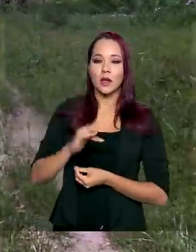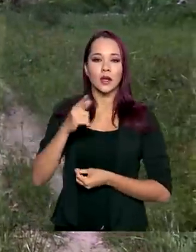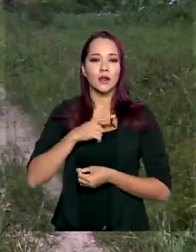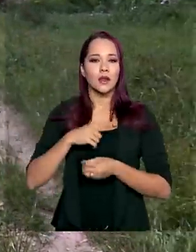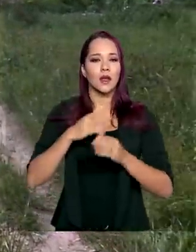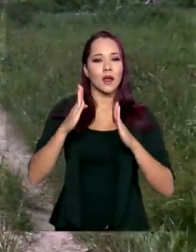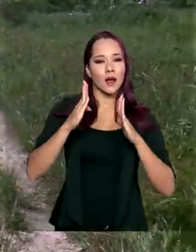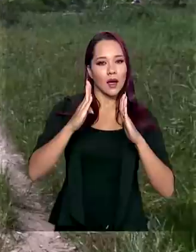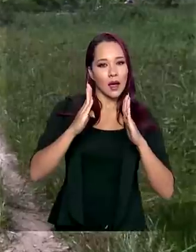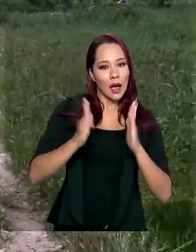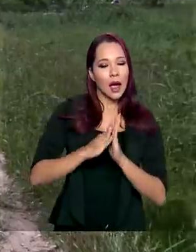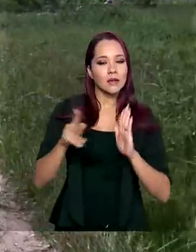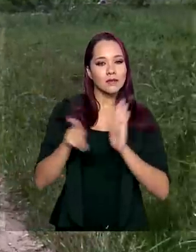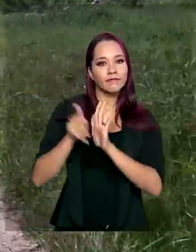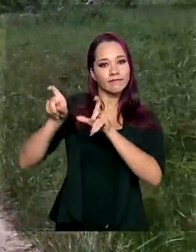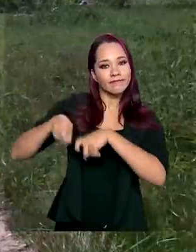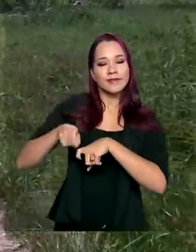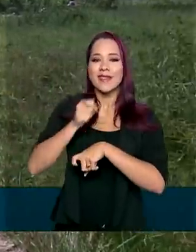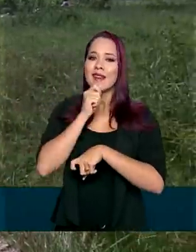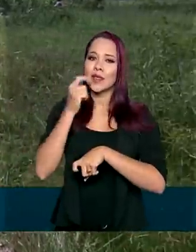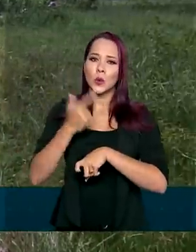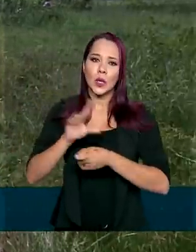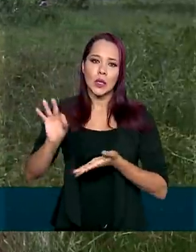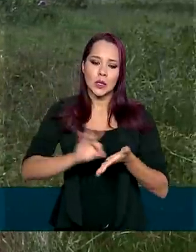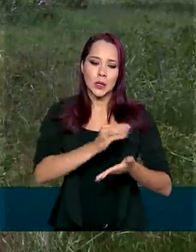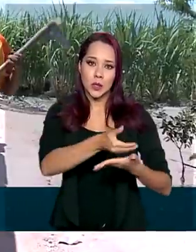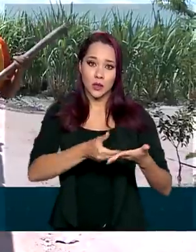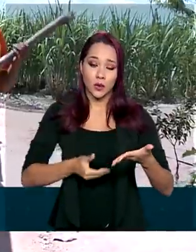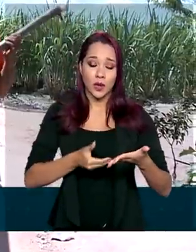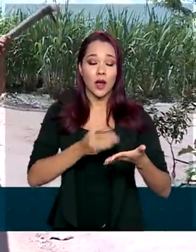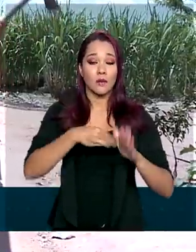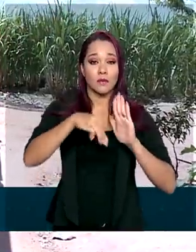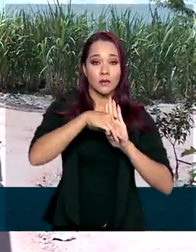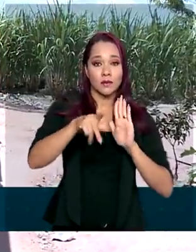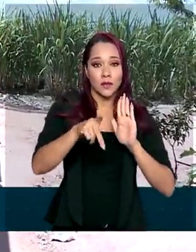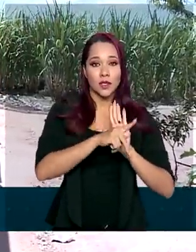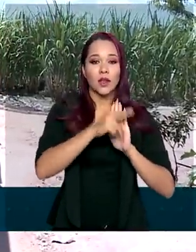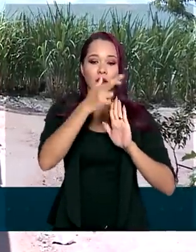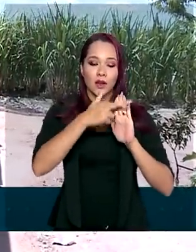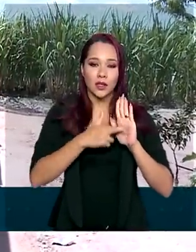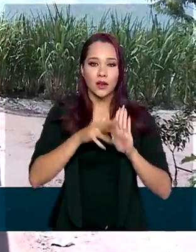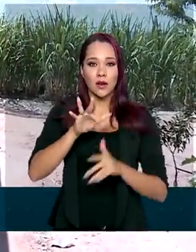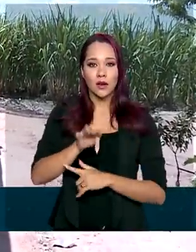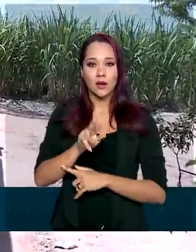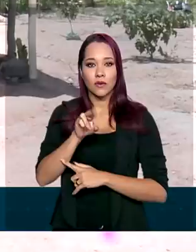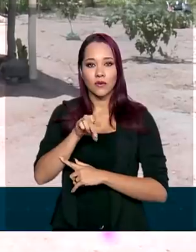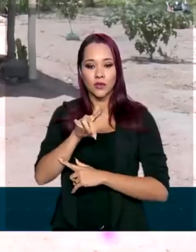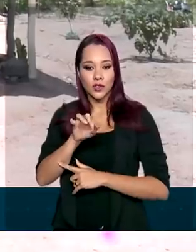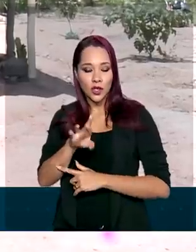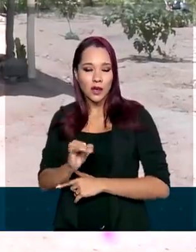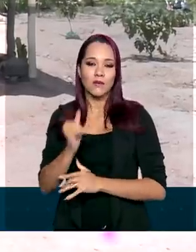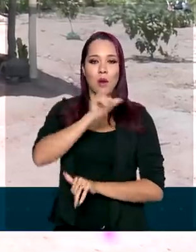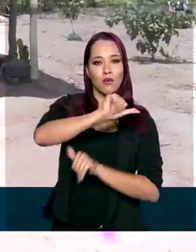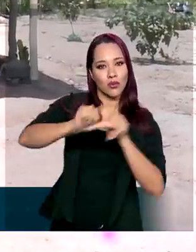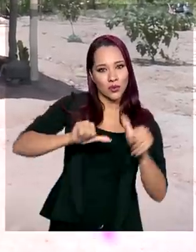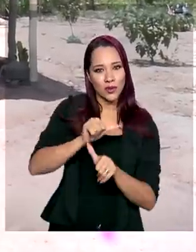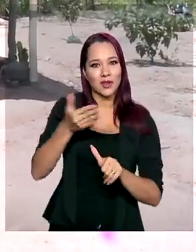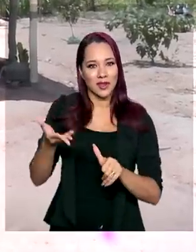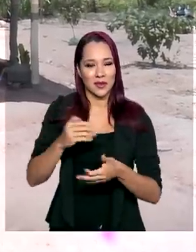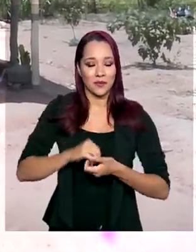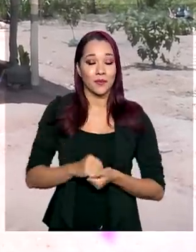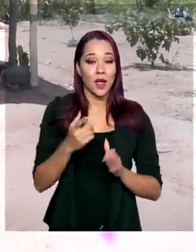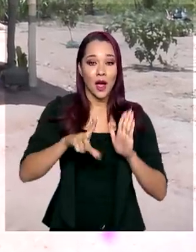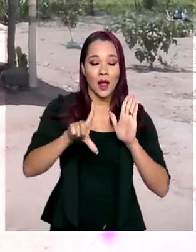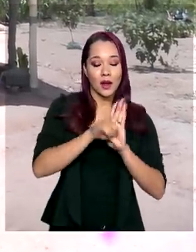rurais ainda não possuem a escritura. A medida provisória da regularização fundiária vem para mudar esse cenário. A lei